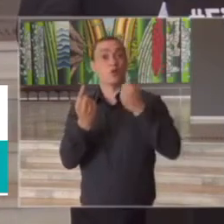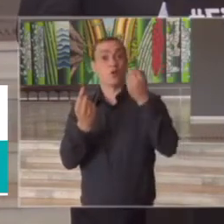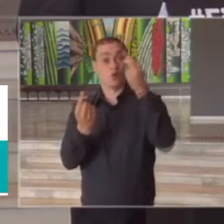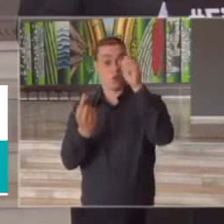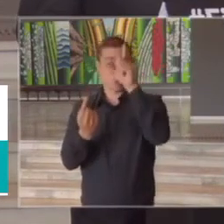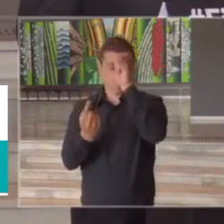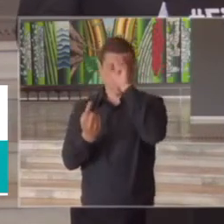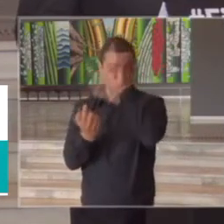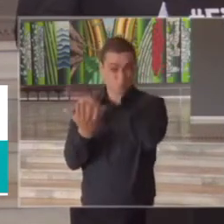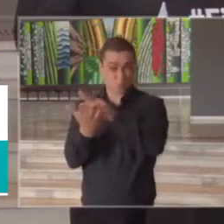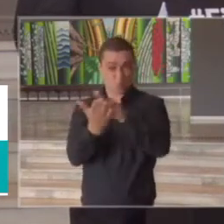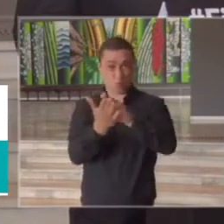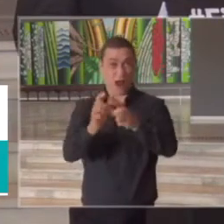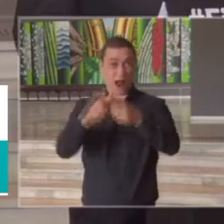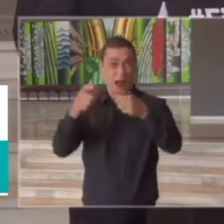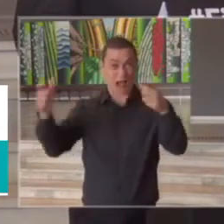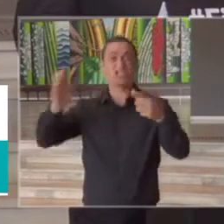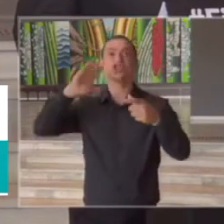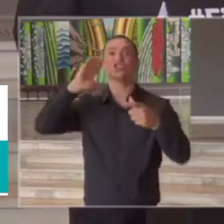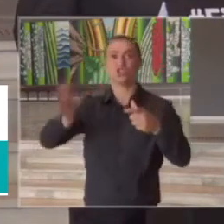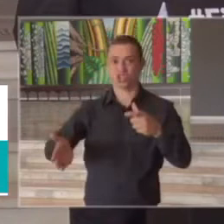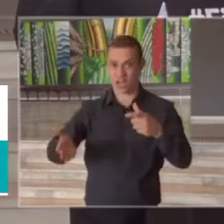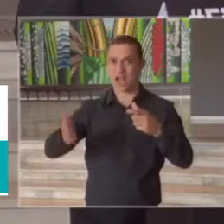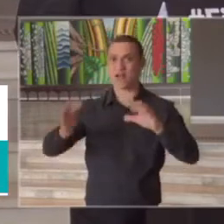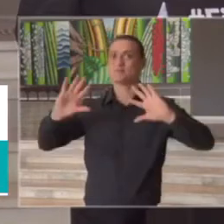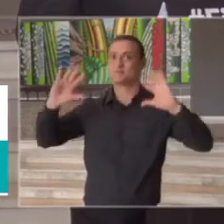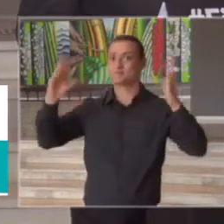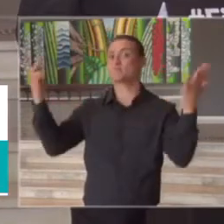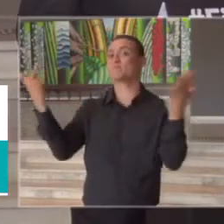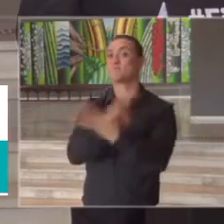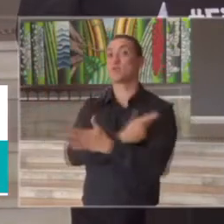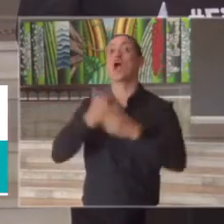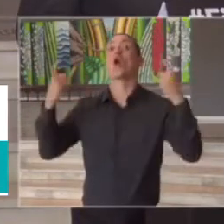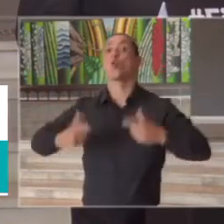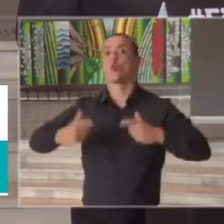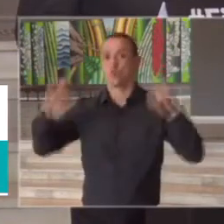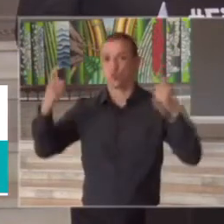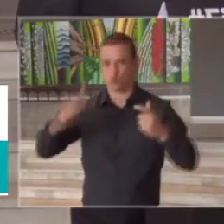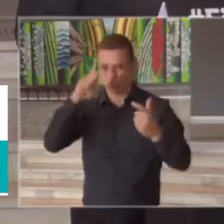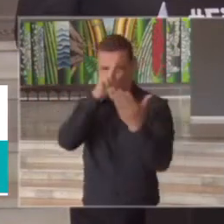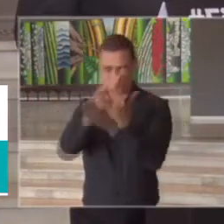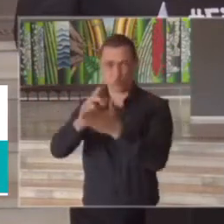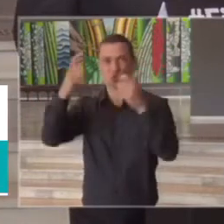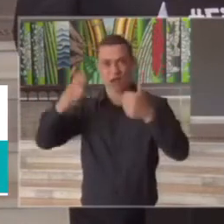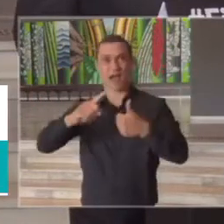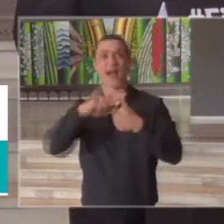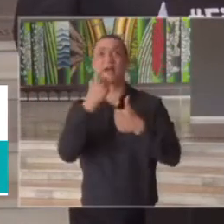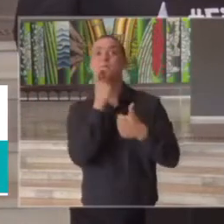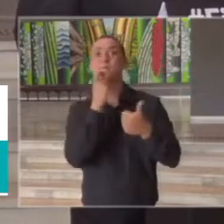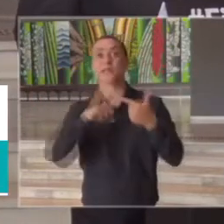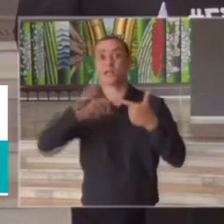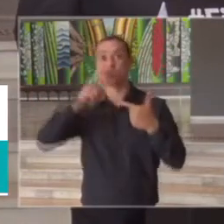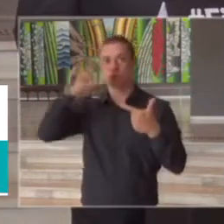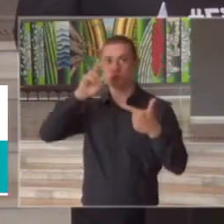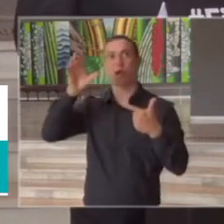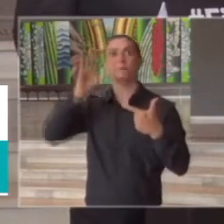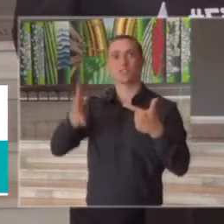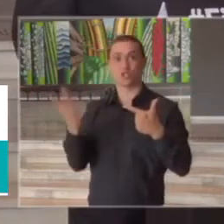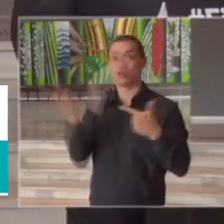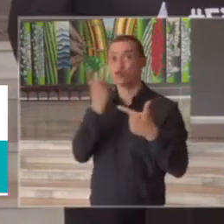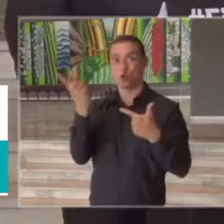exagerado que foi aconteceu de ocupação de leitos ou de internações muito acima do esperado